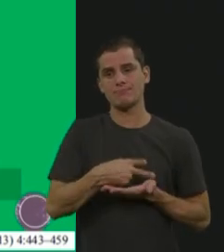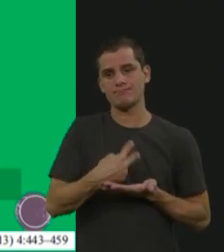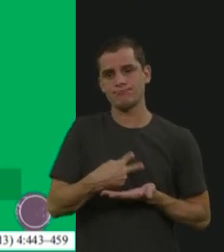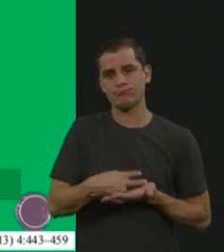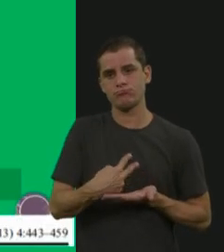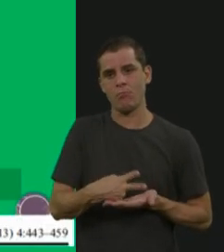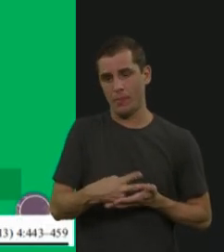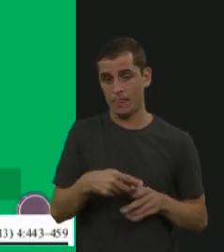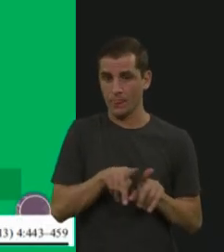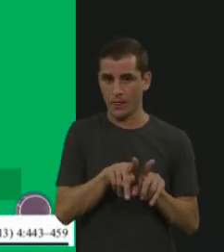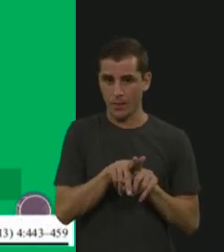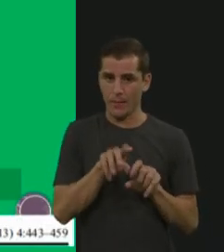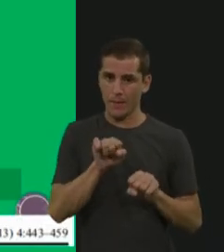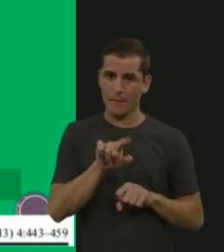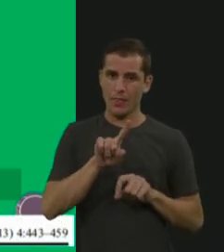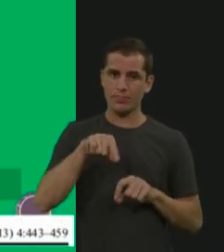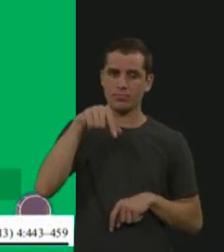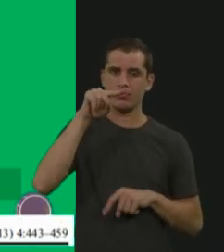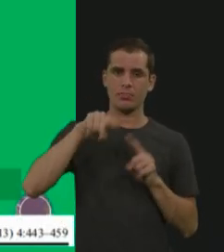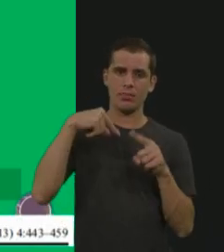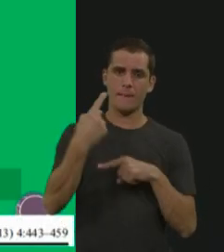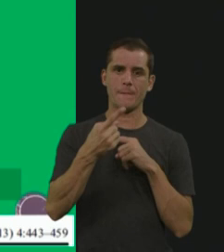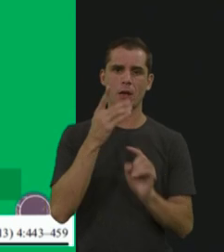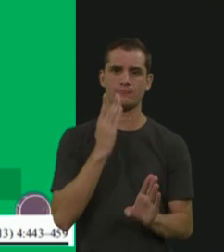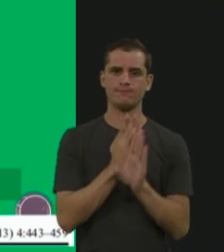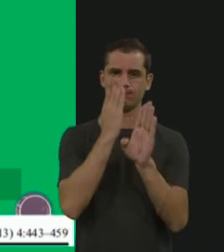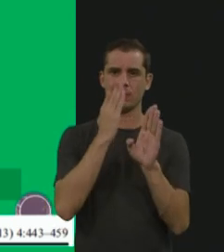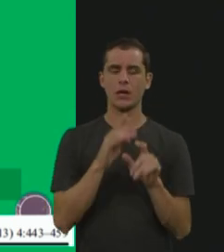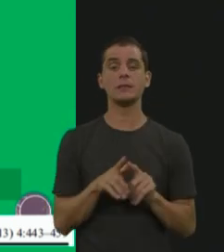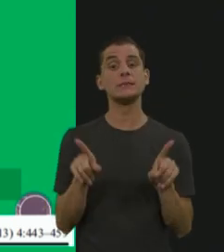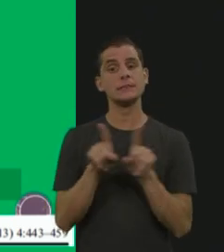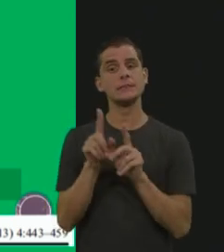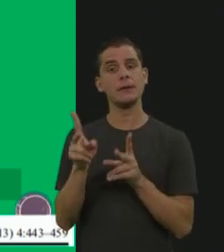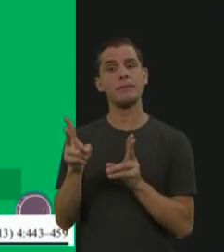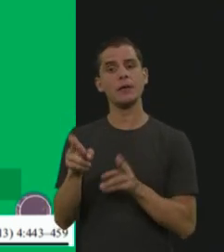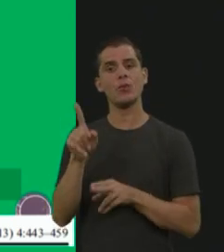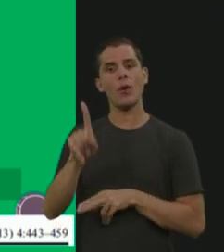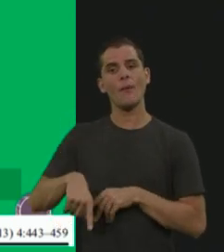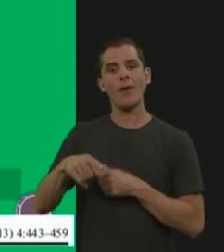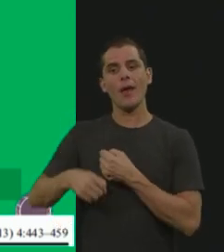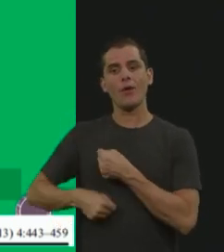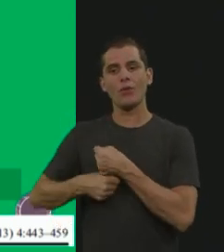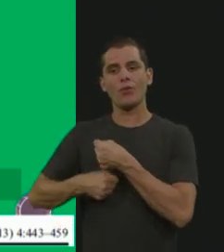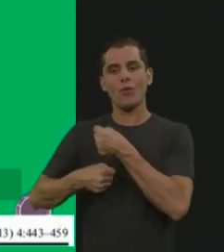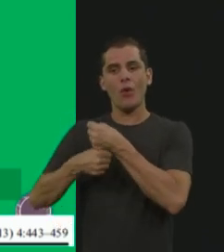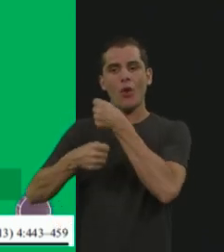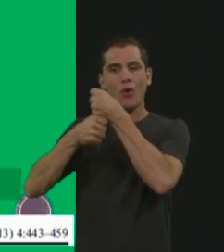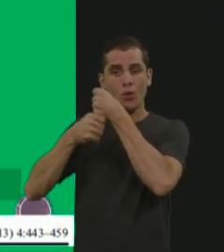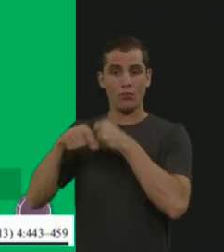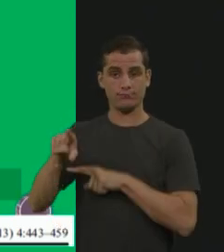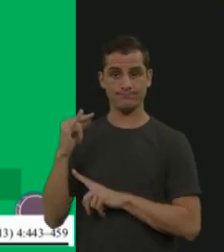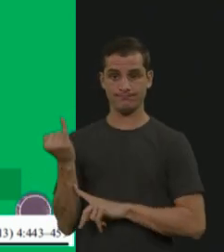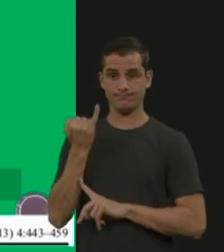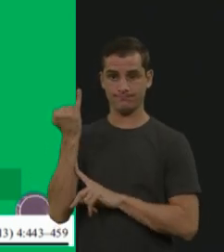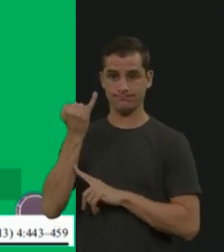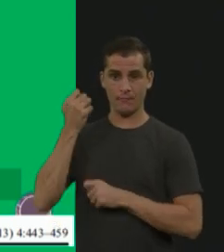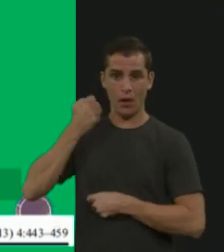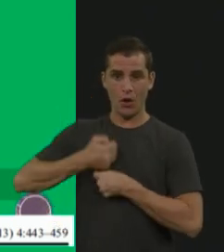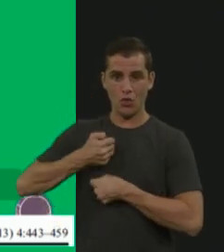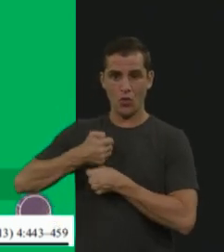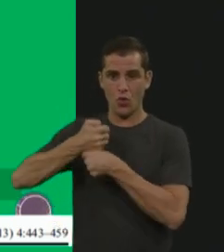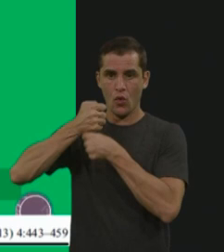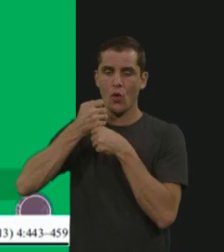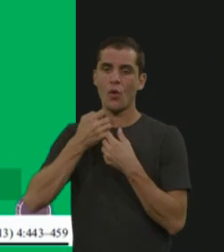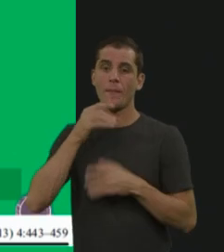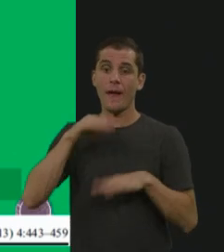MPS, né? Mesma coisa, o acúmulo na coluna é extremamente importante, porque a maioria dos pacientes que param